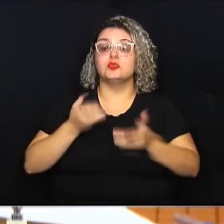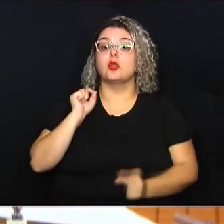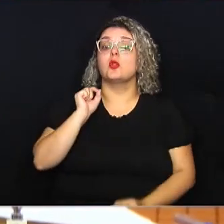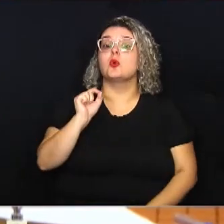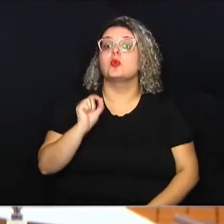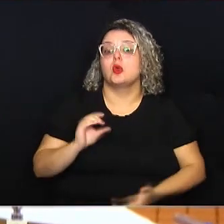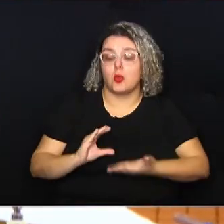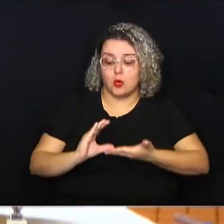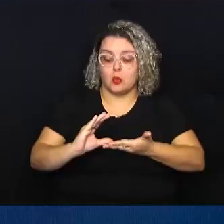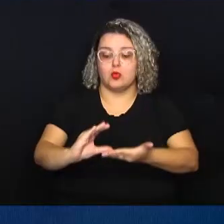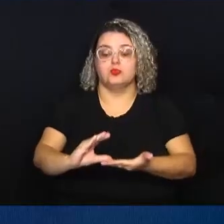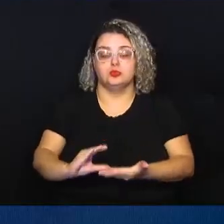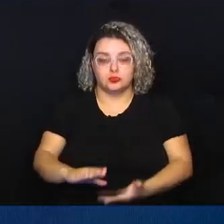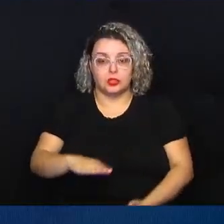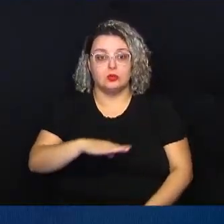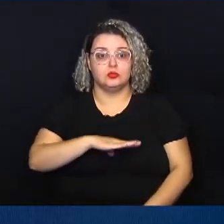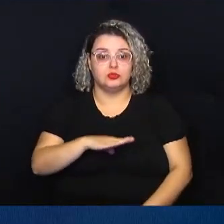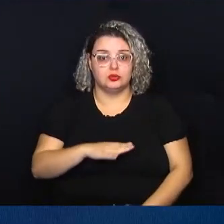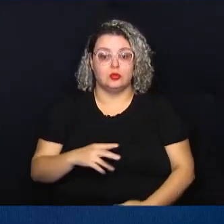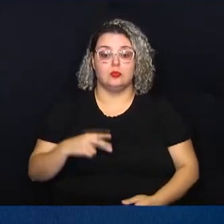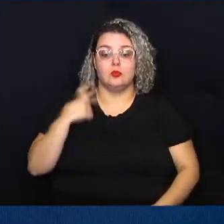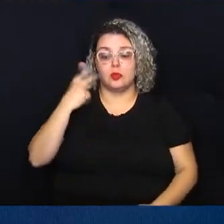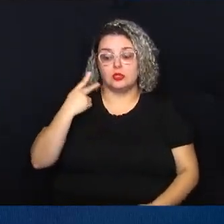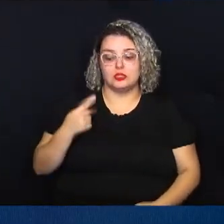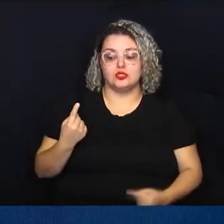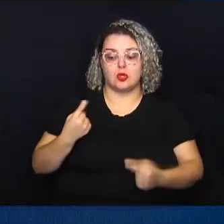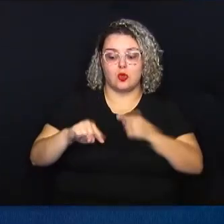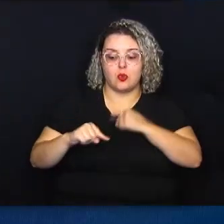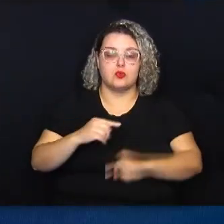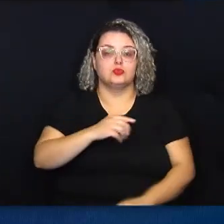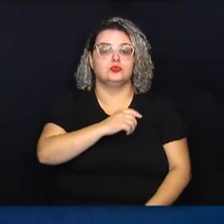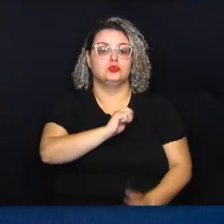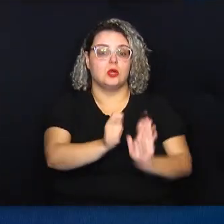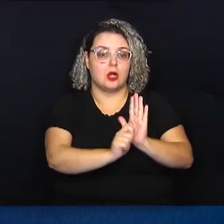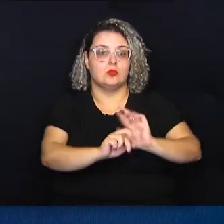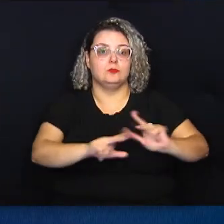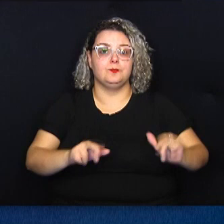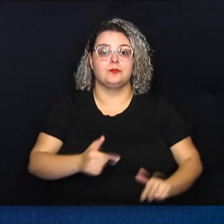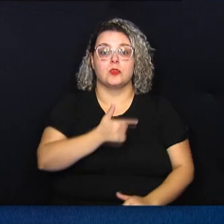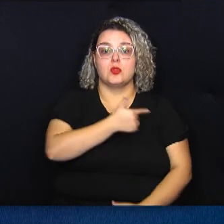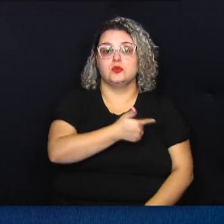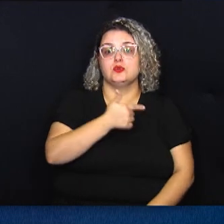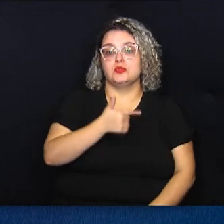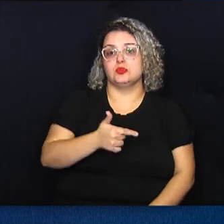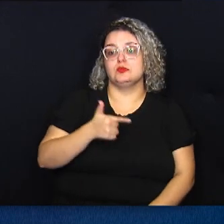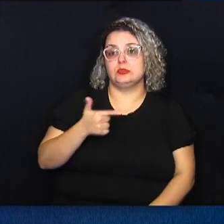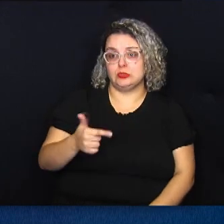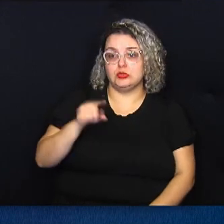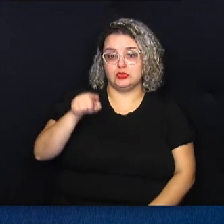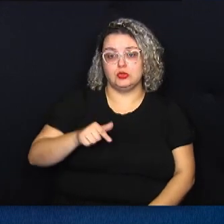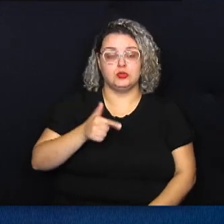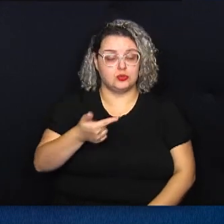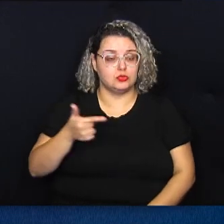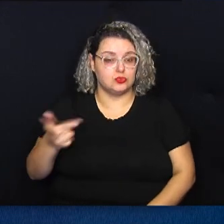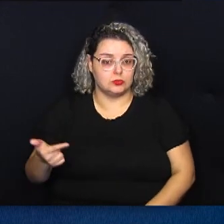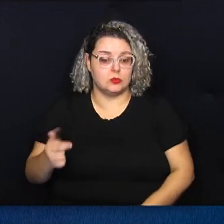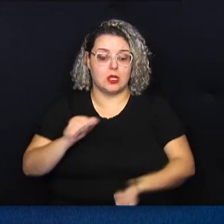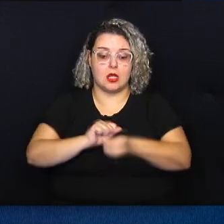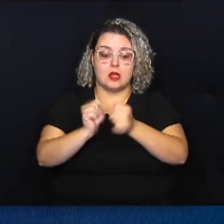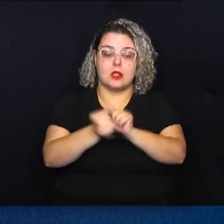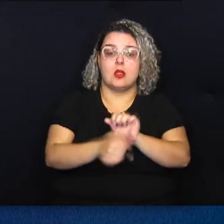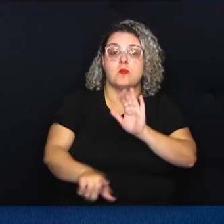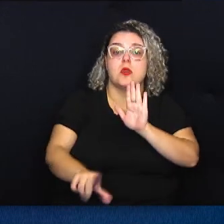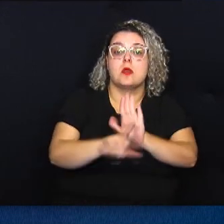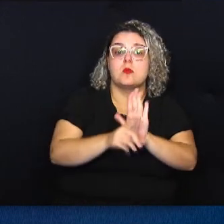Municipal de Políticas sobre Drogas. O primeiro é o 222 de 2022, que trata de adequar a lei